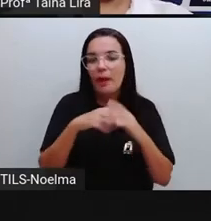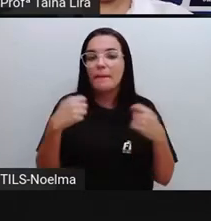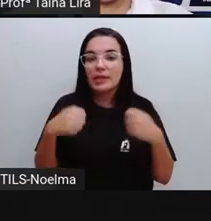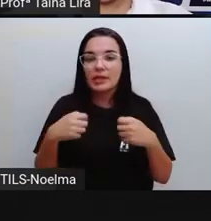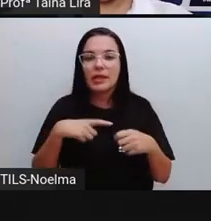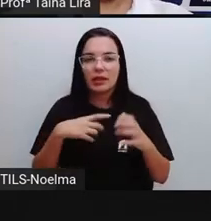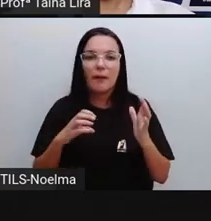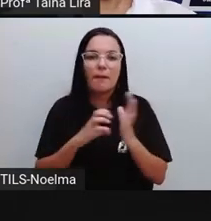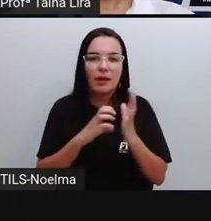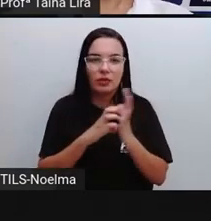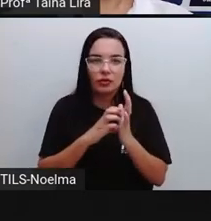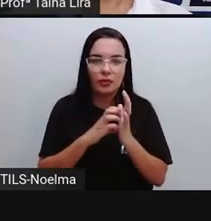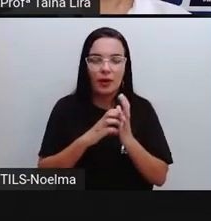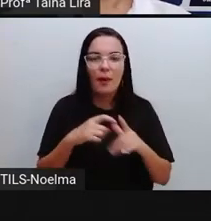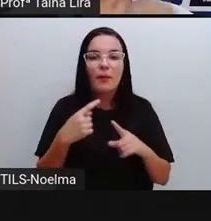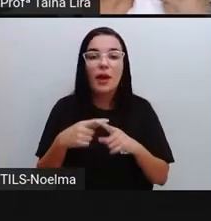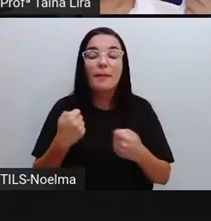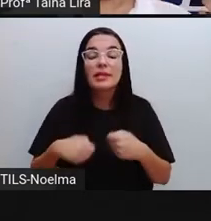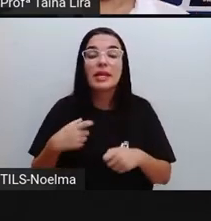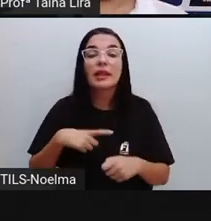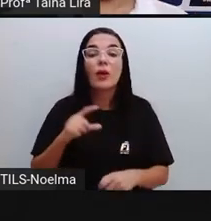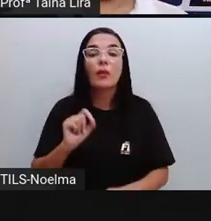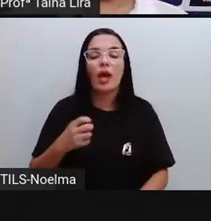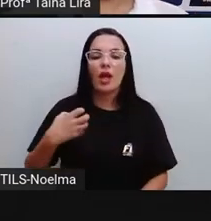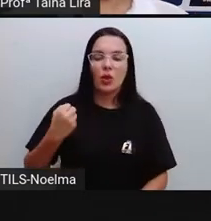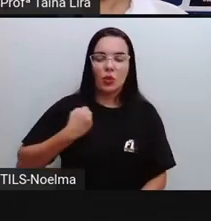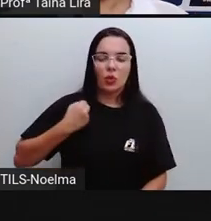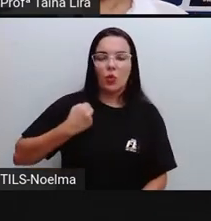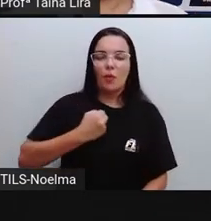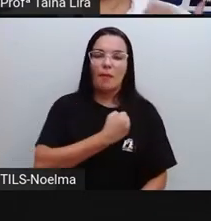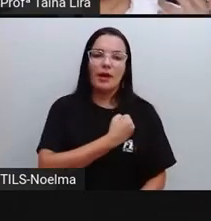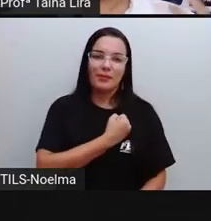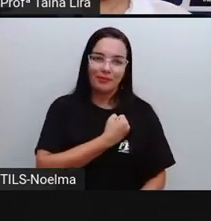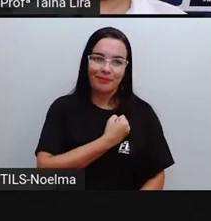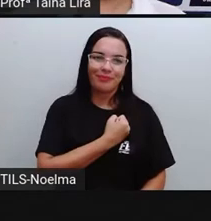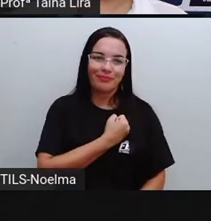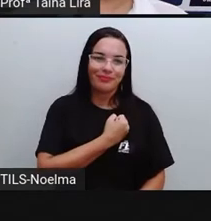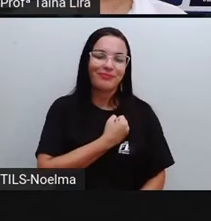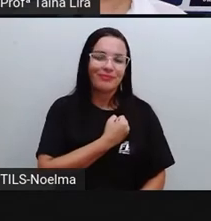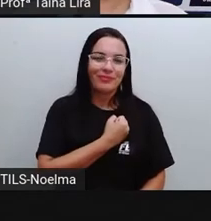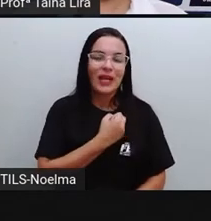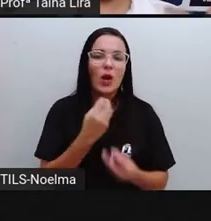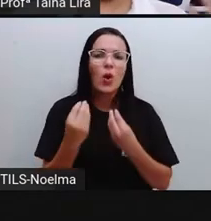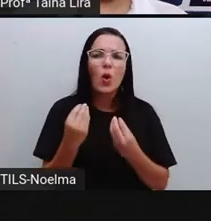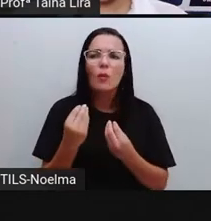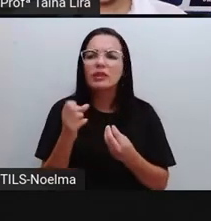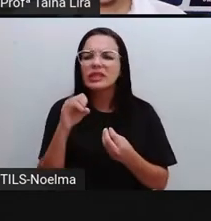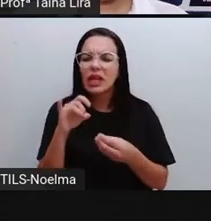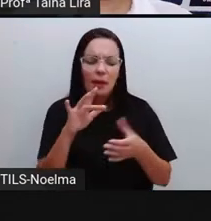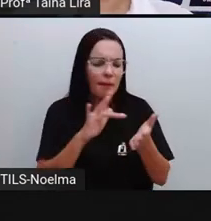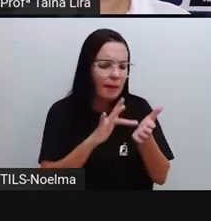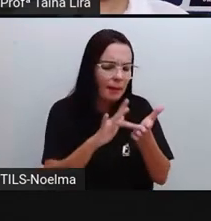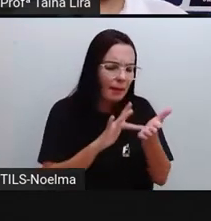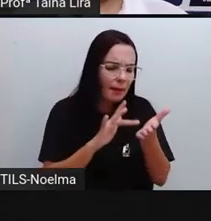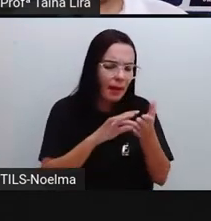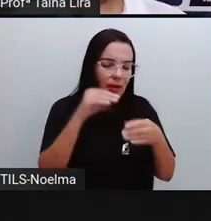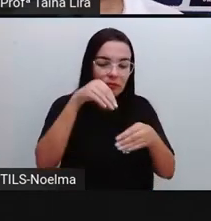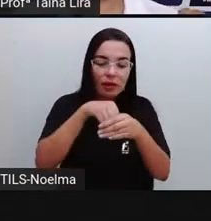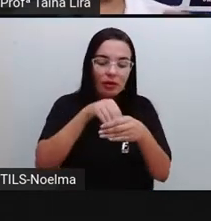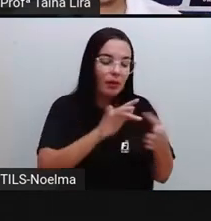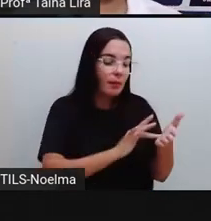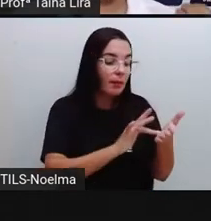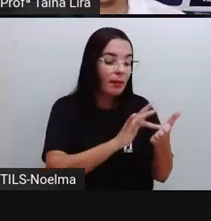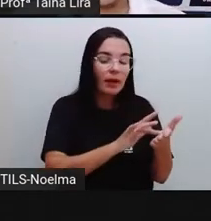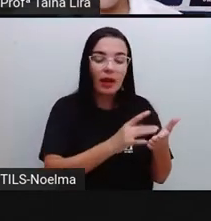não tiver filiado a um partido político, como é que a gente vai votar lá na urna se a gente digita número? Então, ele precisa ter